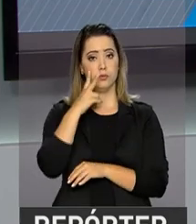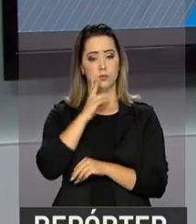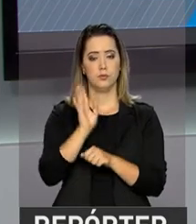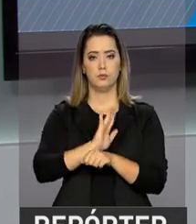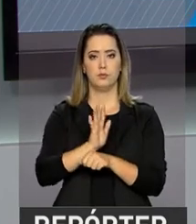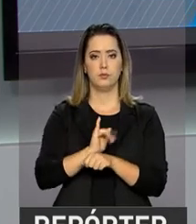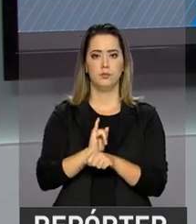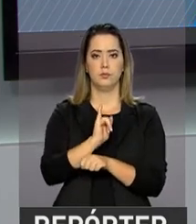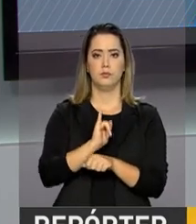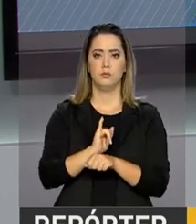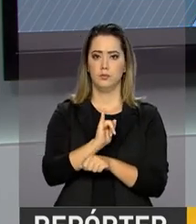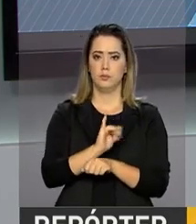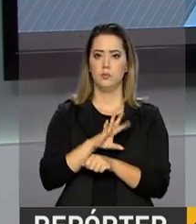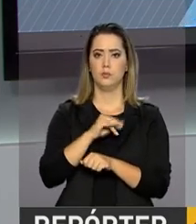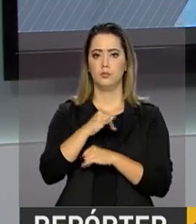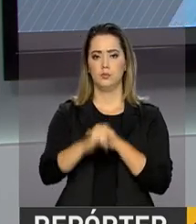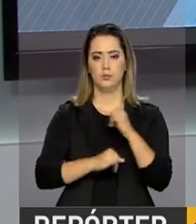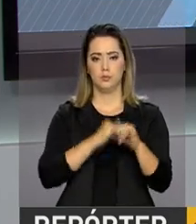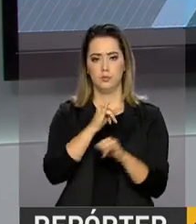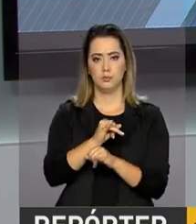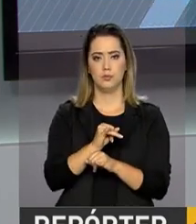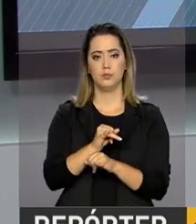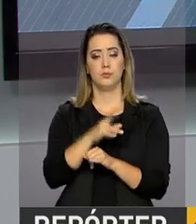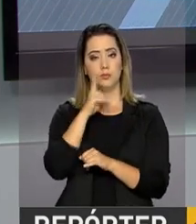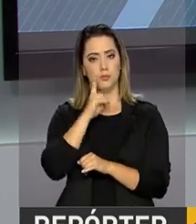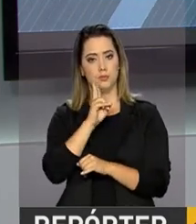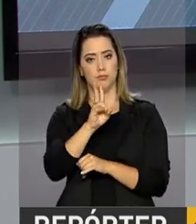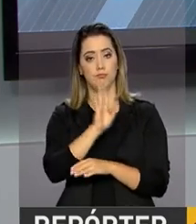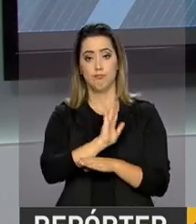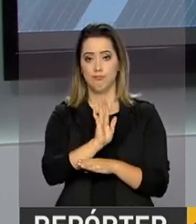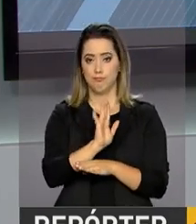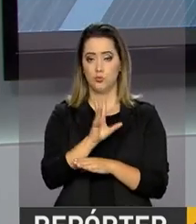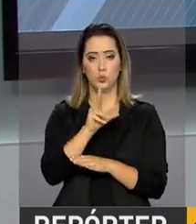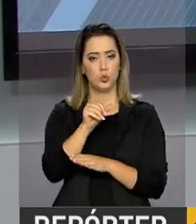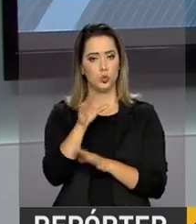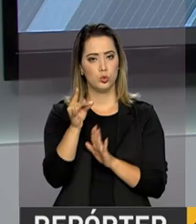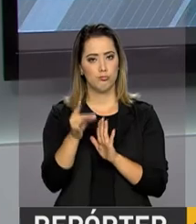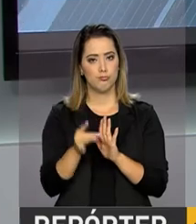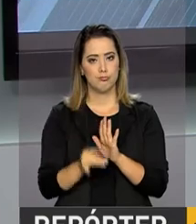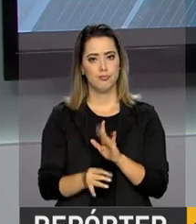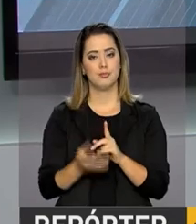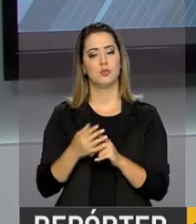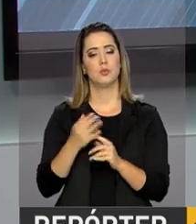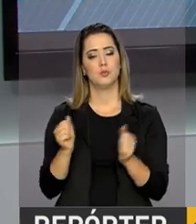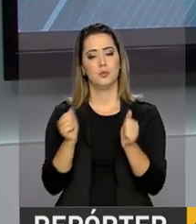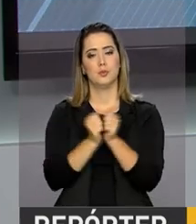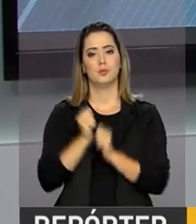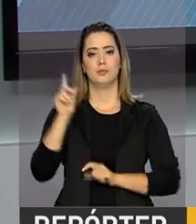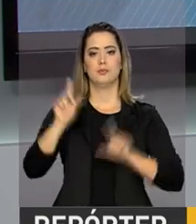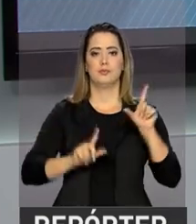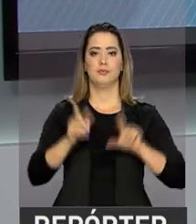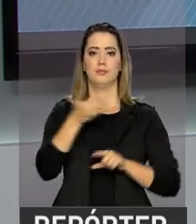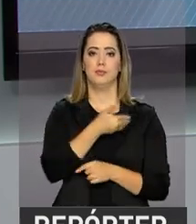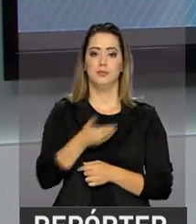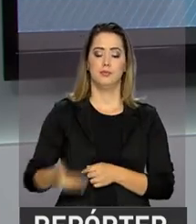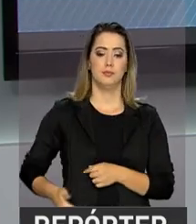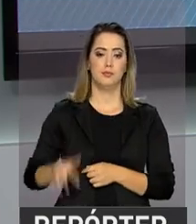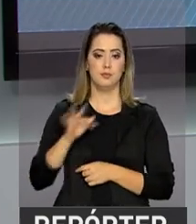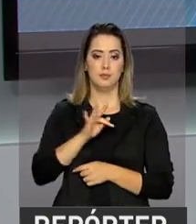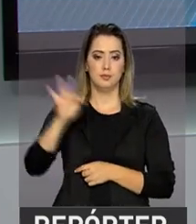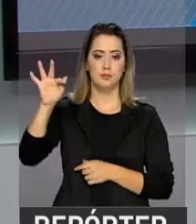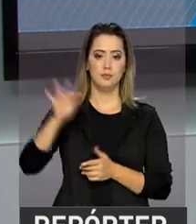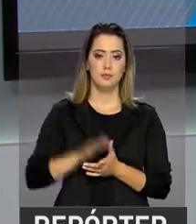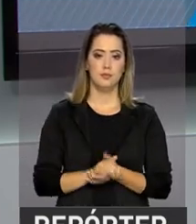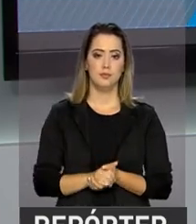Reveja as nossas reportagens no YouTube e acompanhe a nossa programação também na internet. E continue com a gente aqui na NBR, a